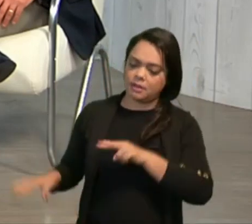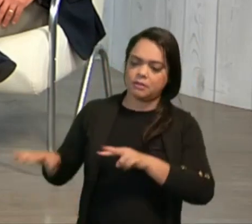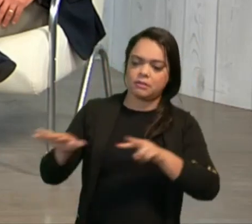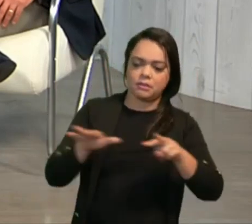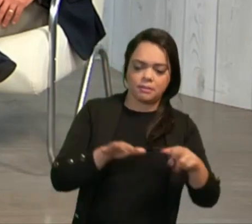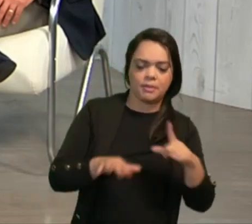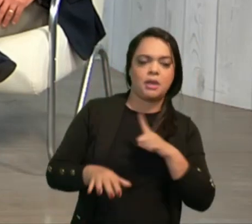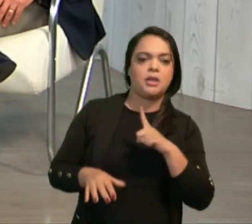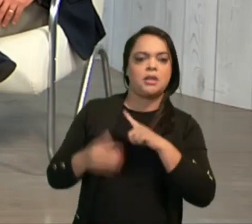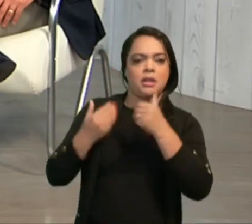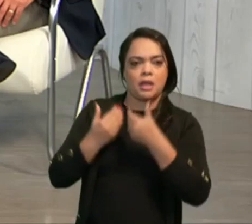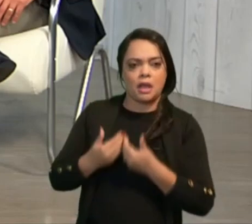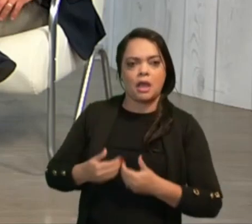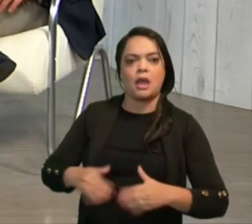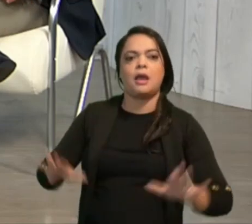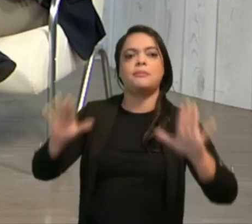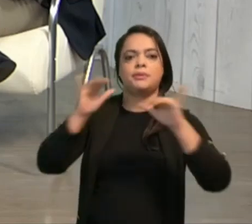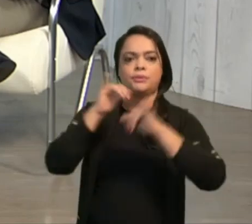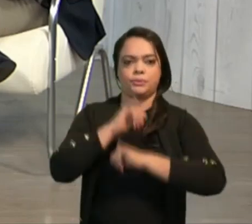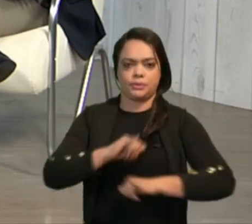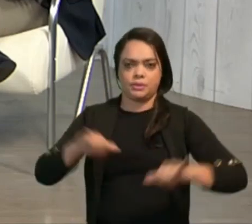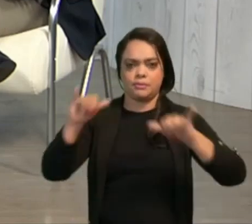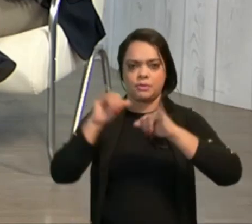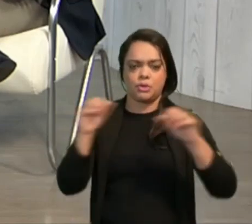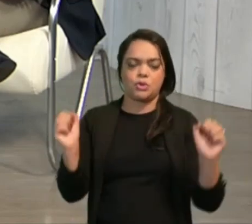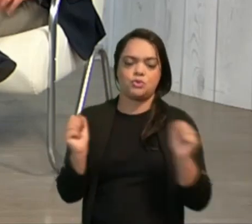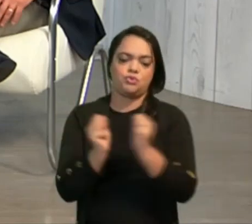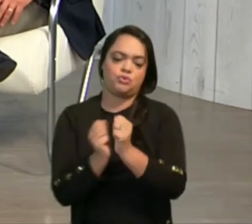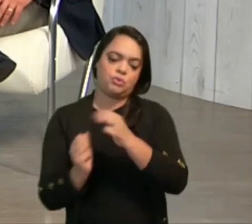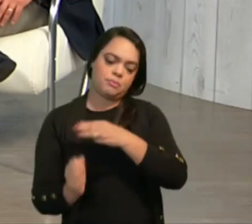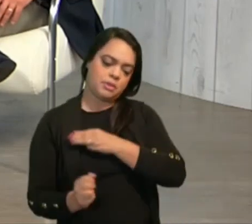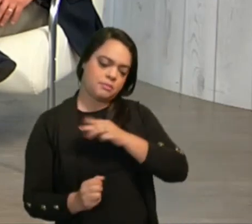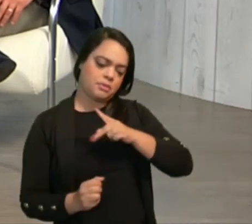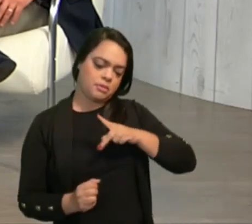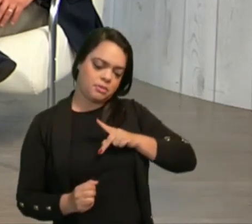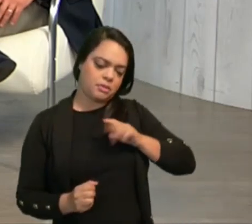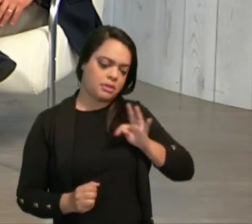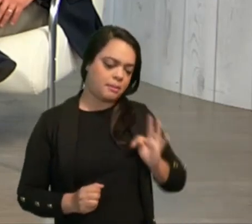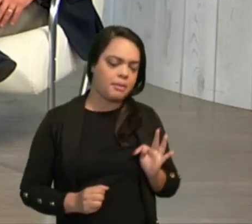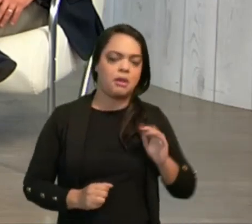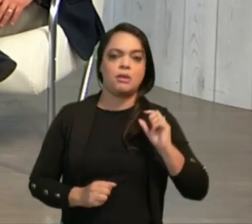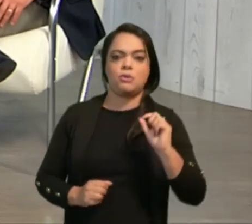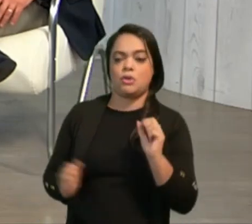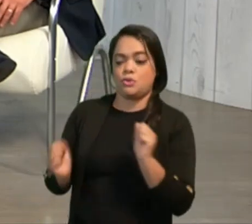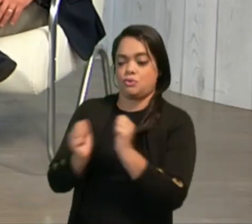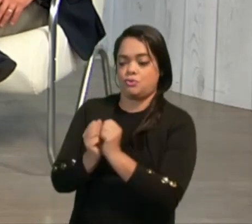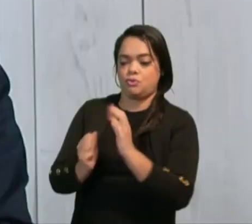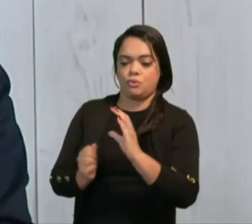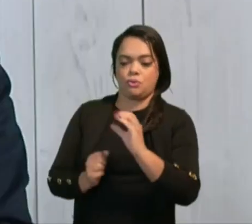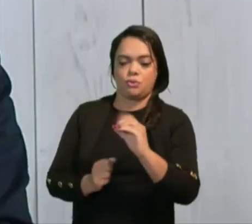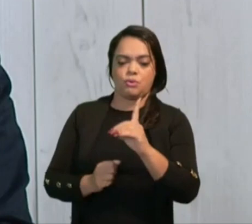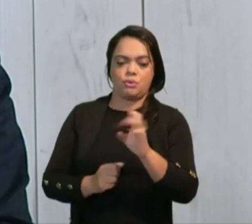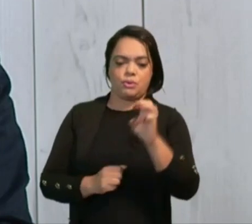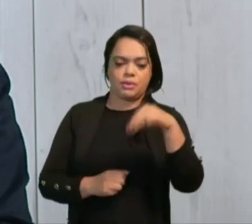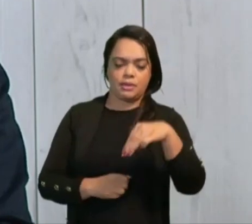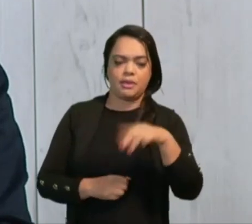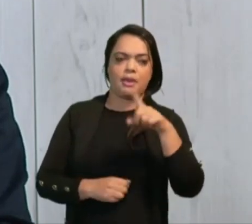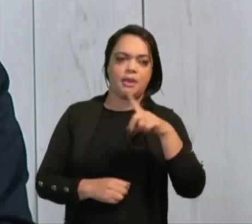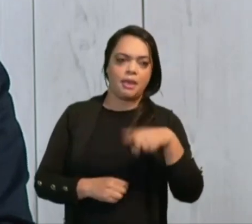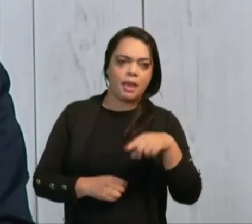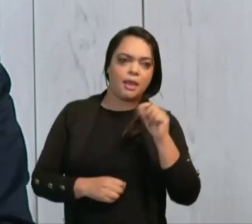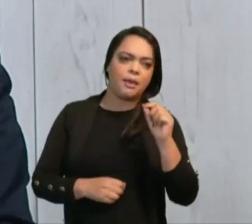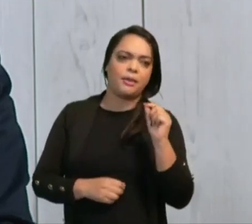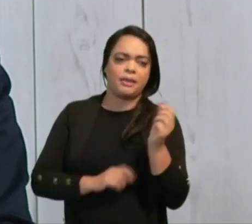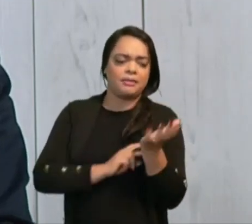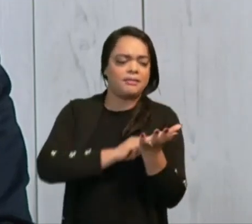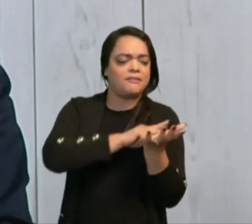houve o lançamento dessa campanha conjunta, Ministério Público do Trabalho, com o CODEM, que é uma entidade que congrega diversas